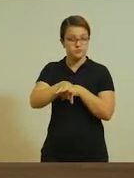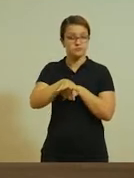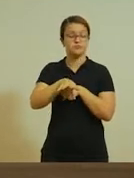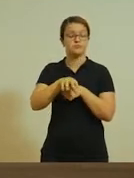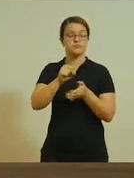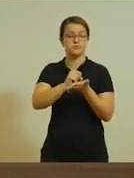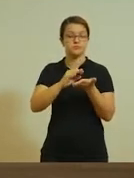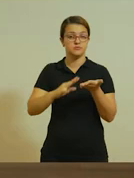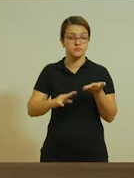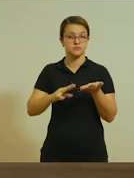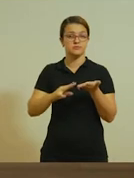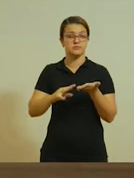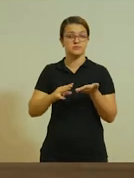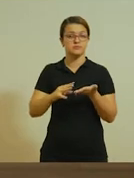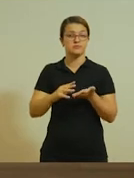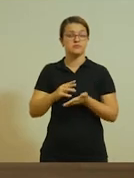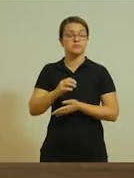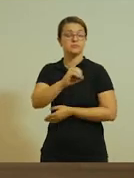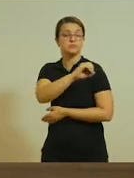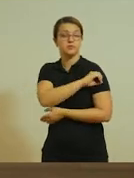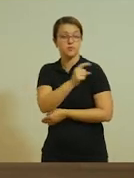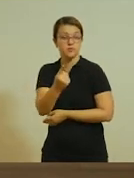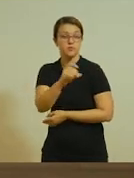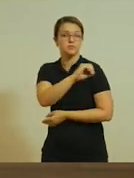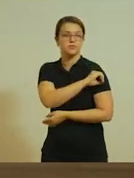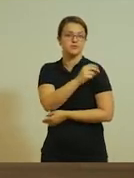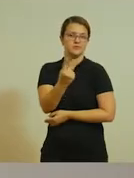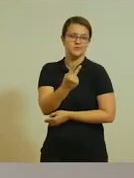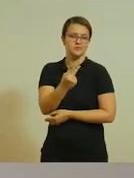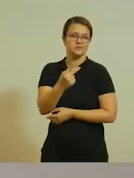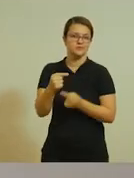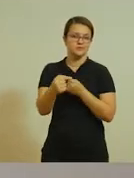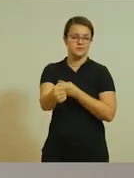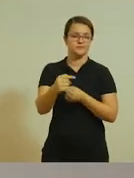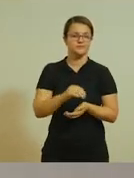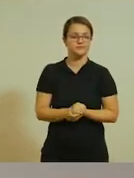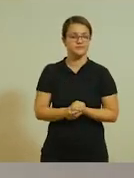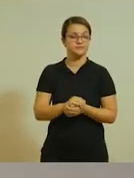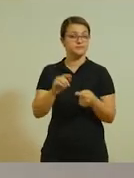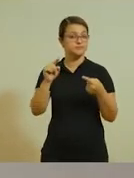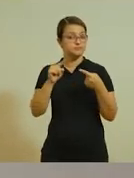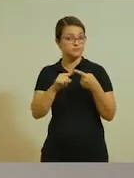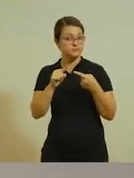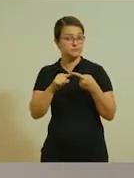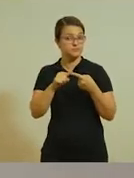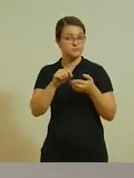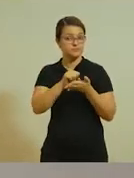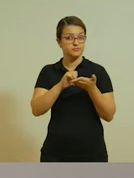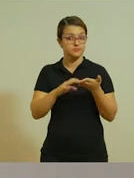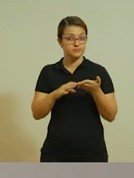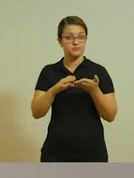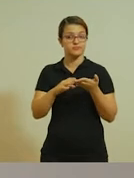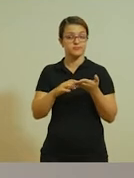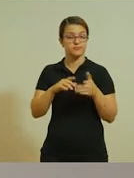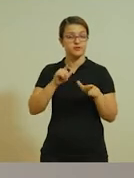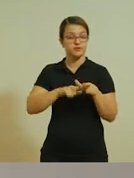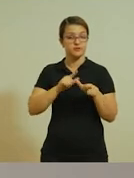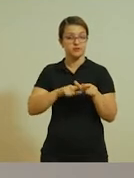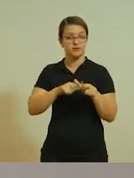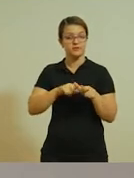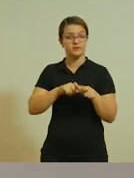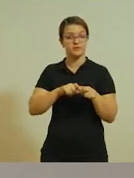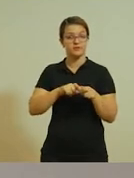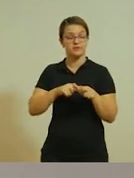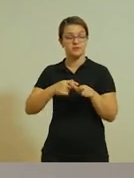das atividades para as turmas de Pré 1 e Pré 2 dessa semana. Nossa primeira atividade de hoje chama-se Arremesso das Letras.